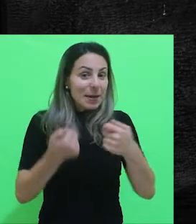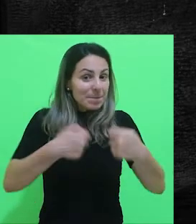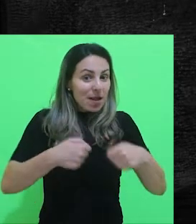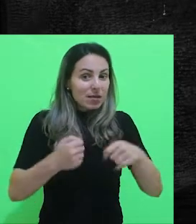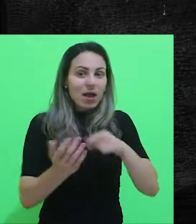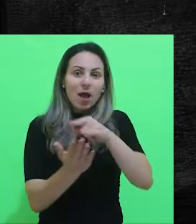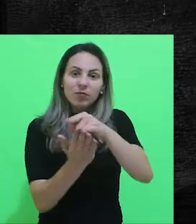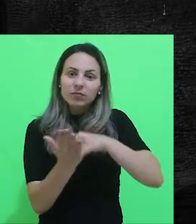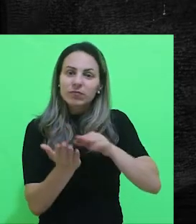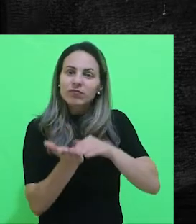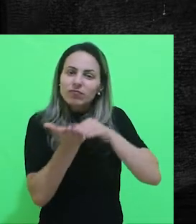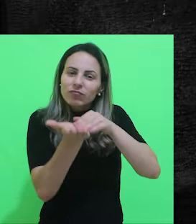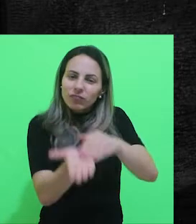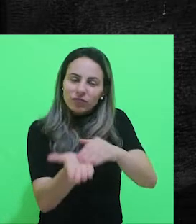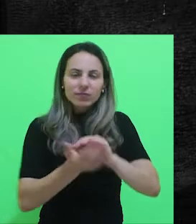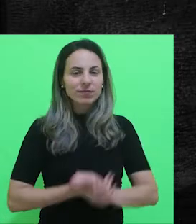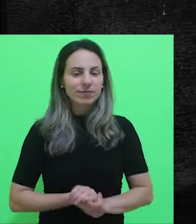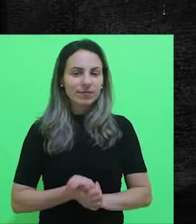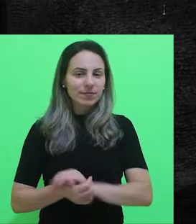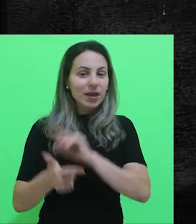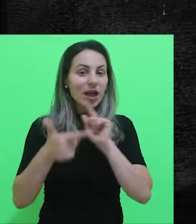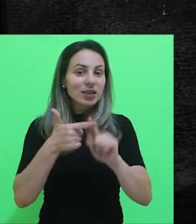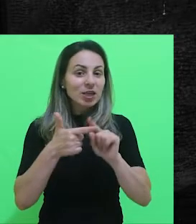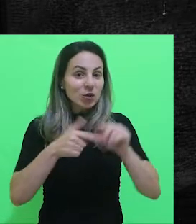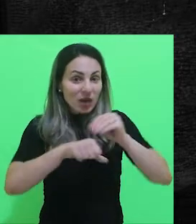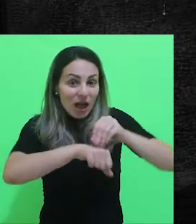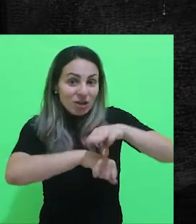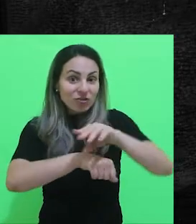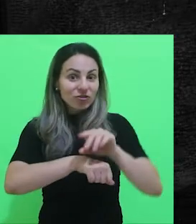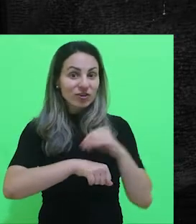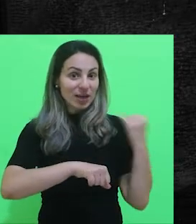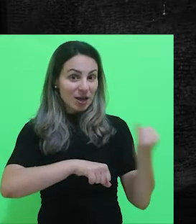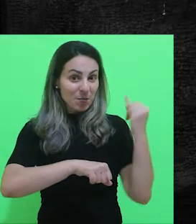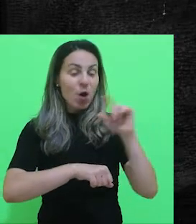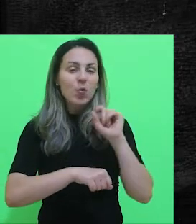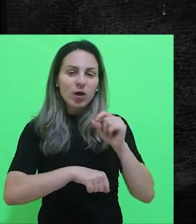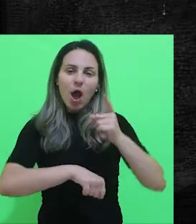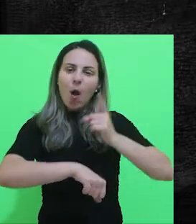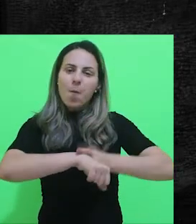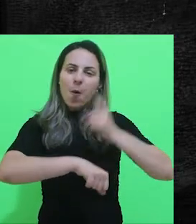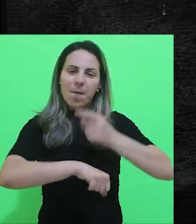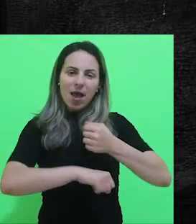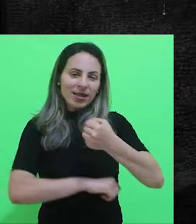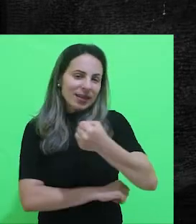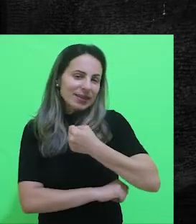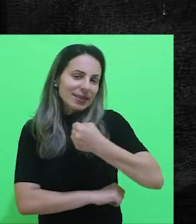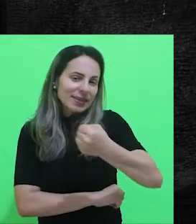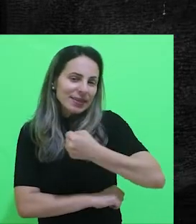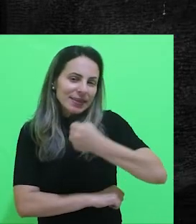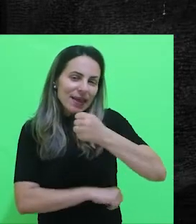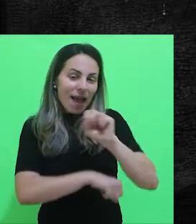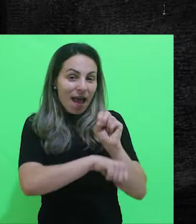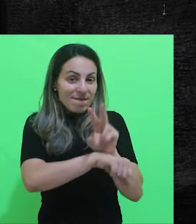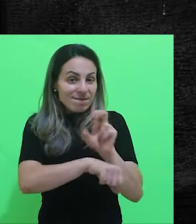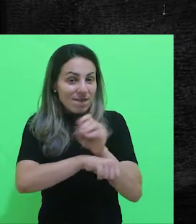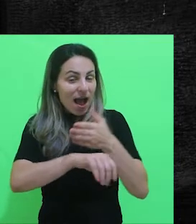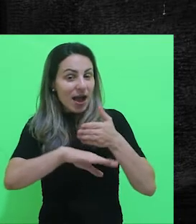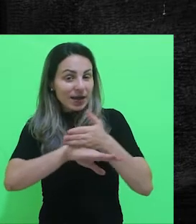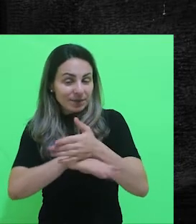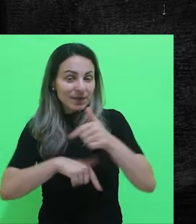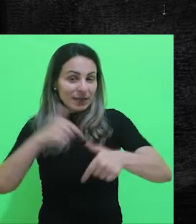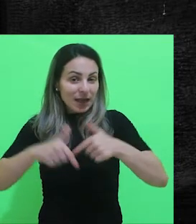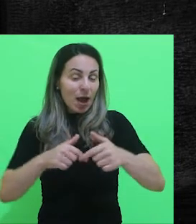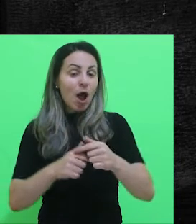necessário. Uma segunda dica importante é, durante o processo seletivo ou na entrevista, tomar